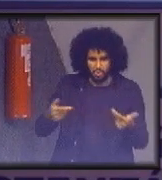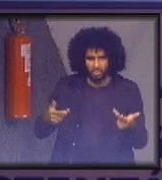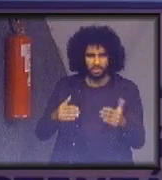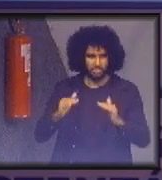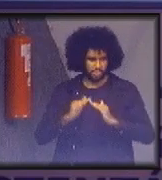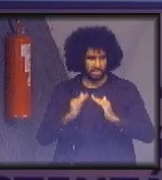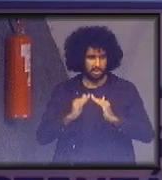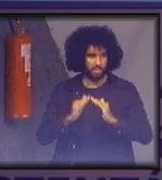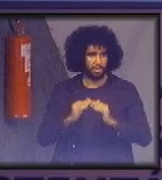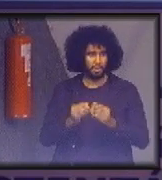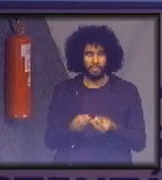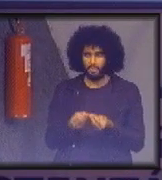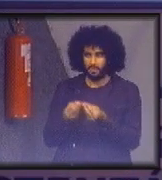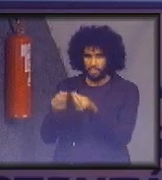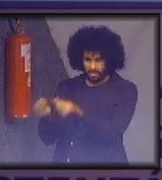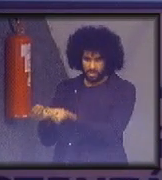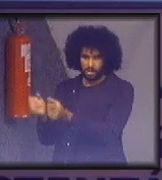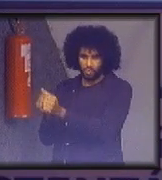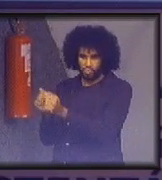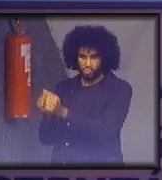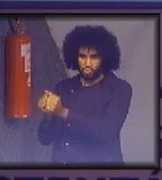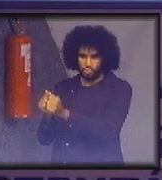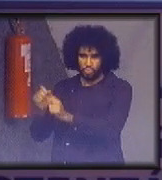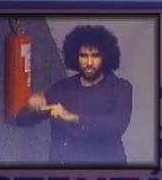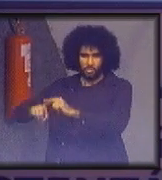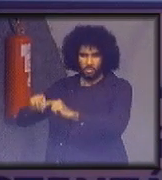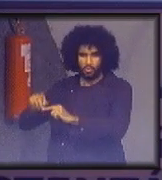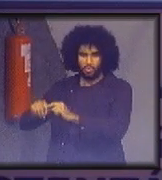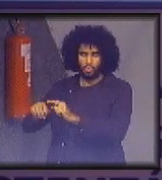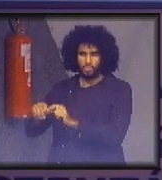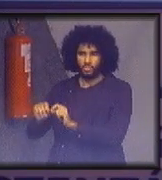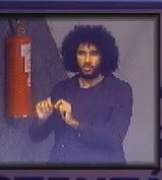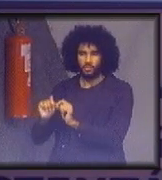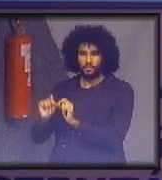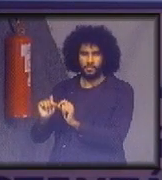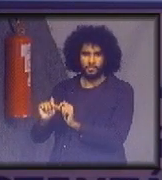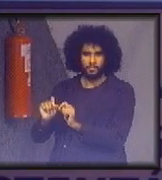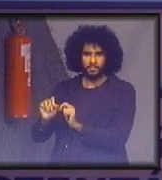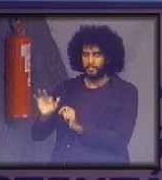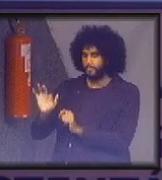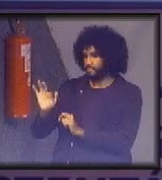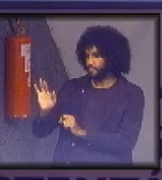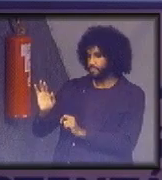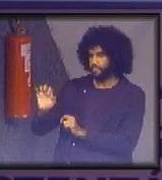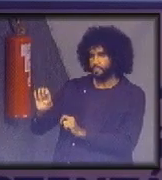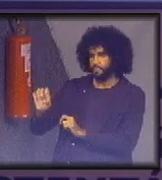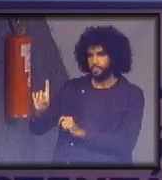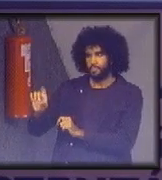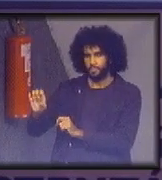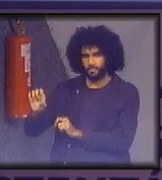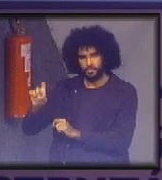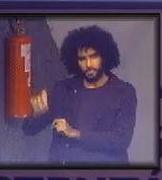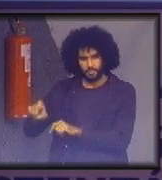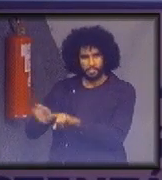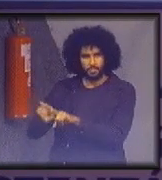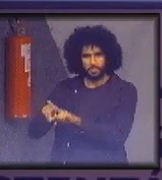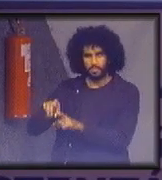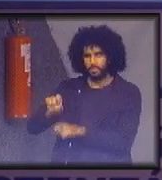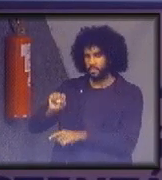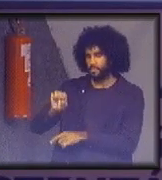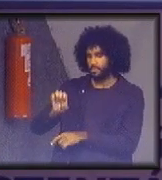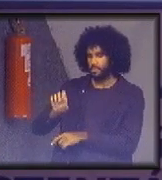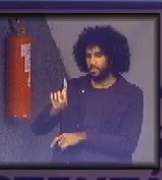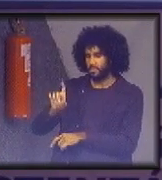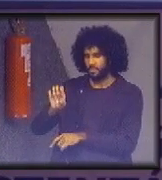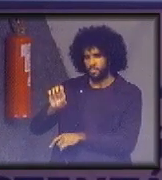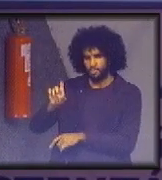conjuntamente os seus produtos por meio do FedEx ou do DHL ou de um Sedex, como a gente